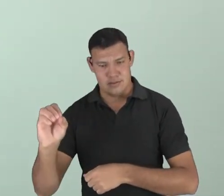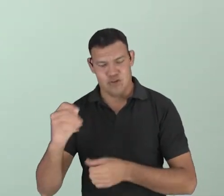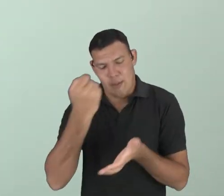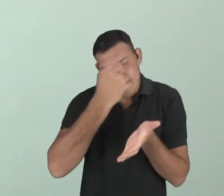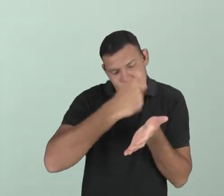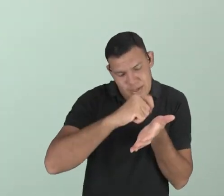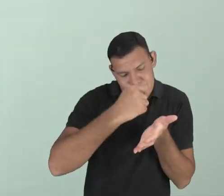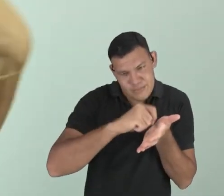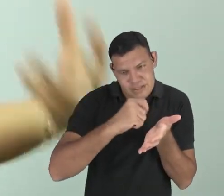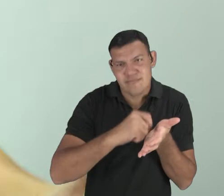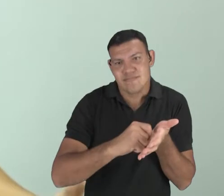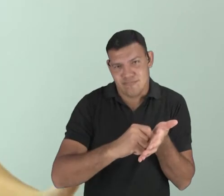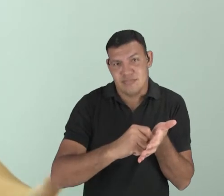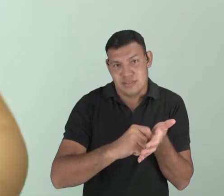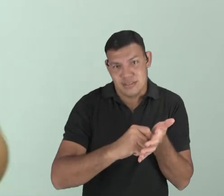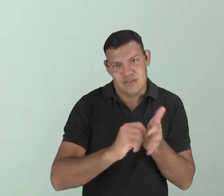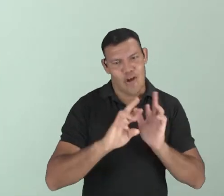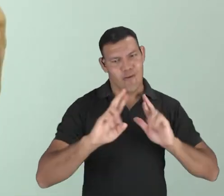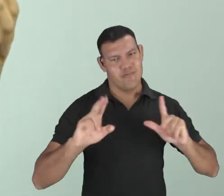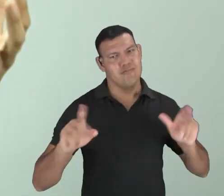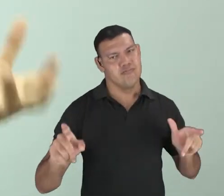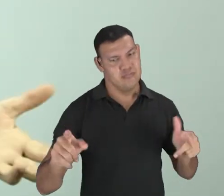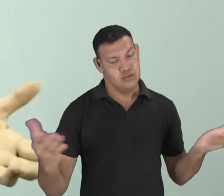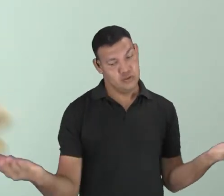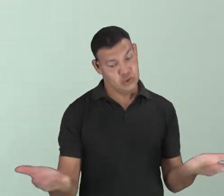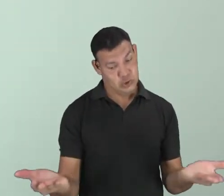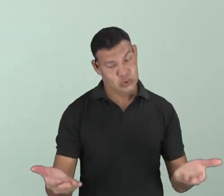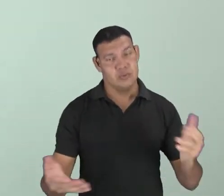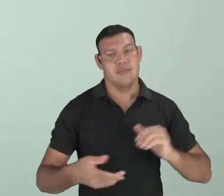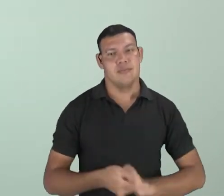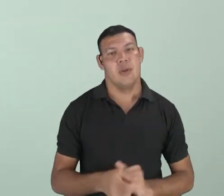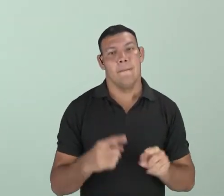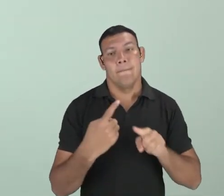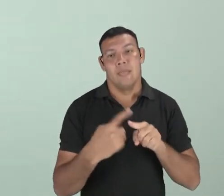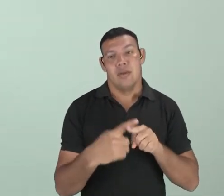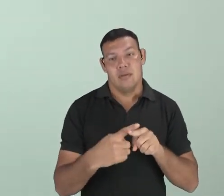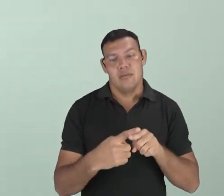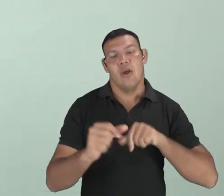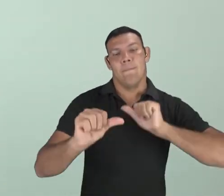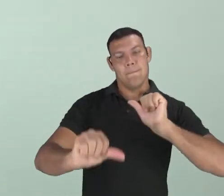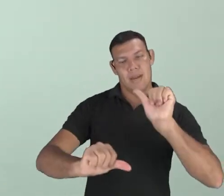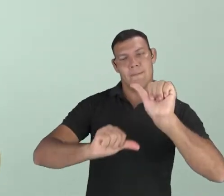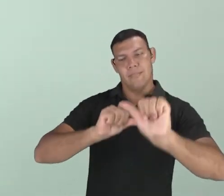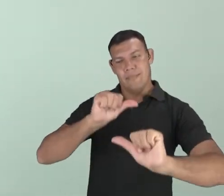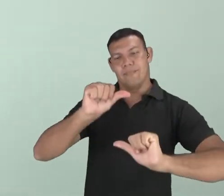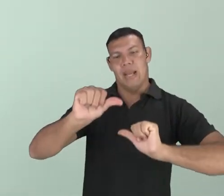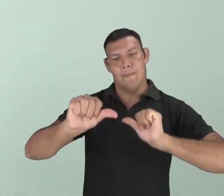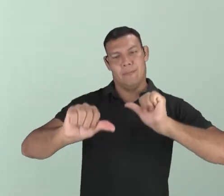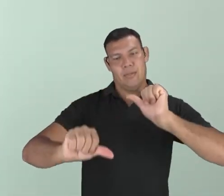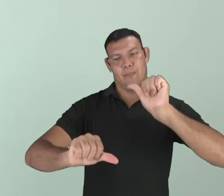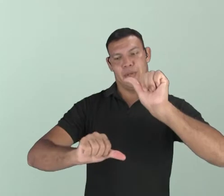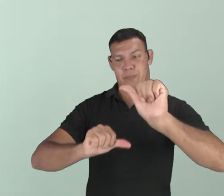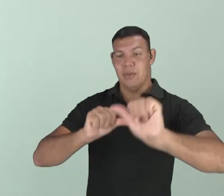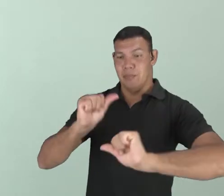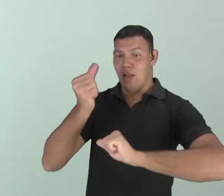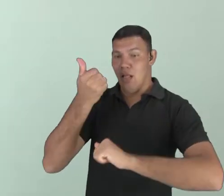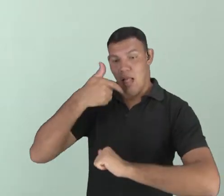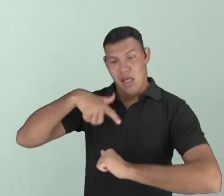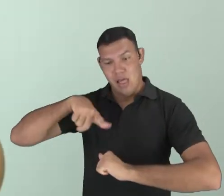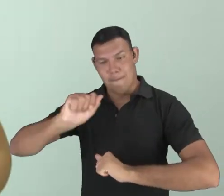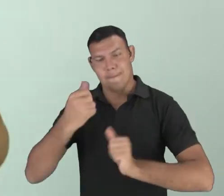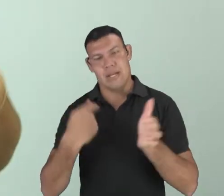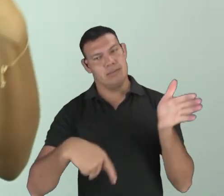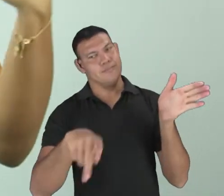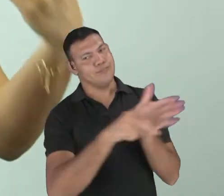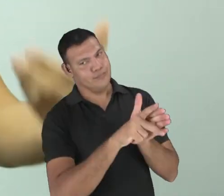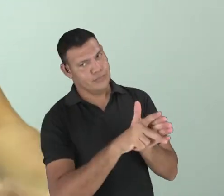escrita de uma forma e hoje é uma forma diferente. Porque a língua foi modificando, tendo as suas alterações